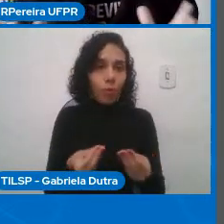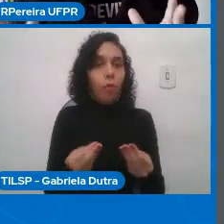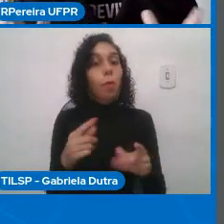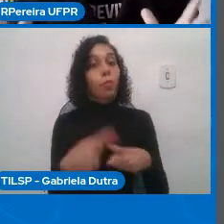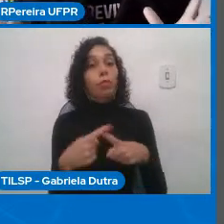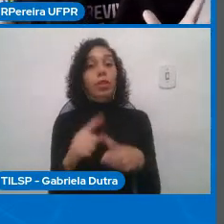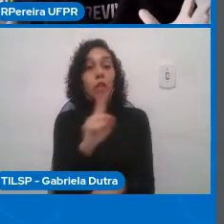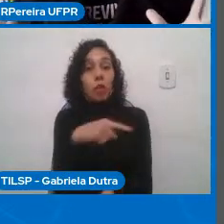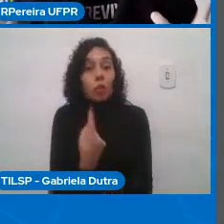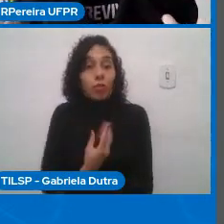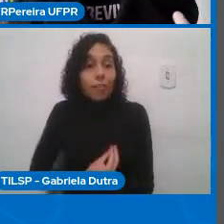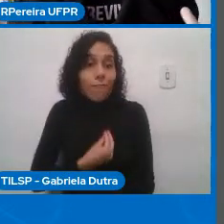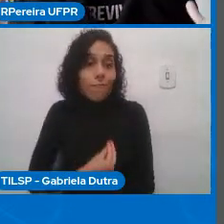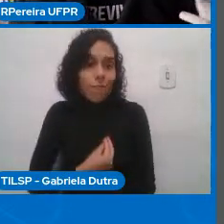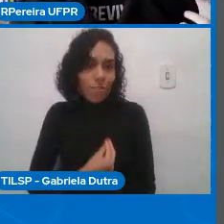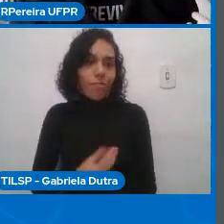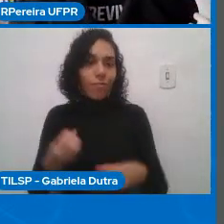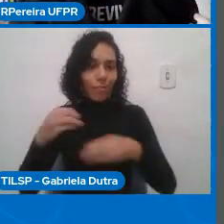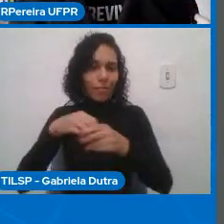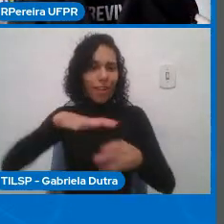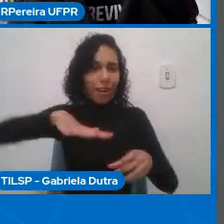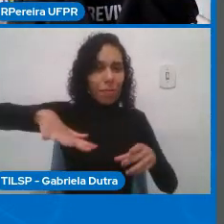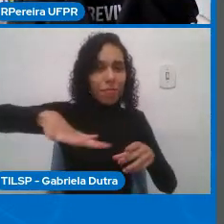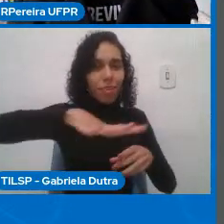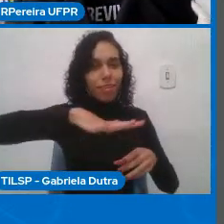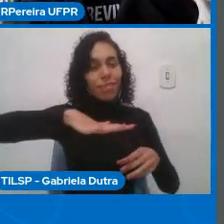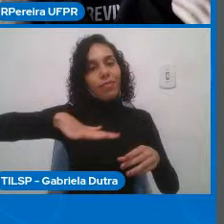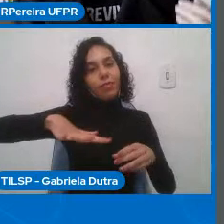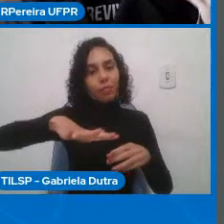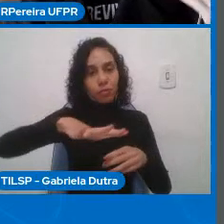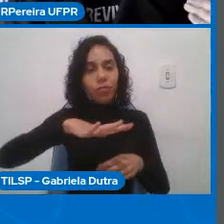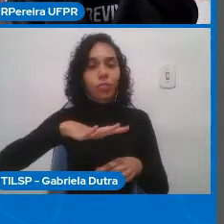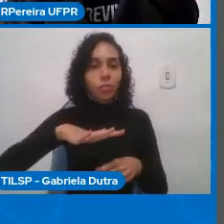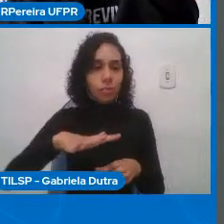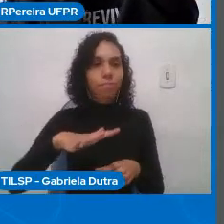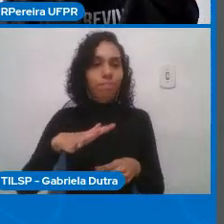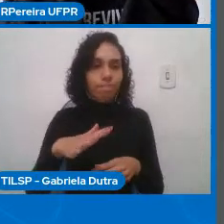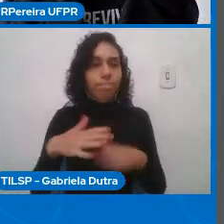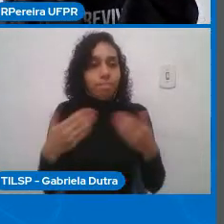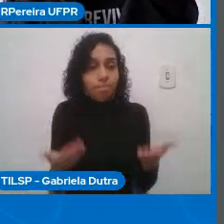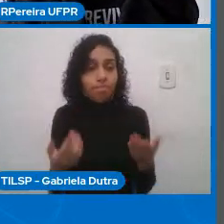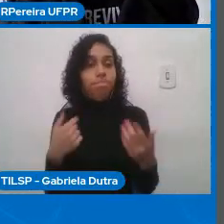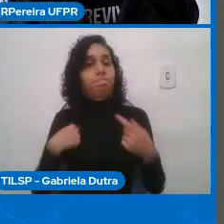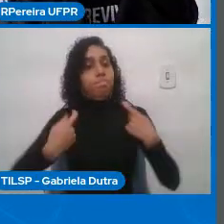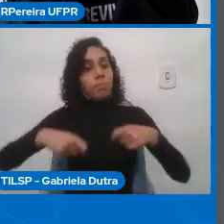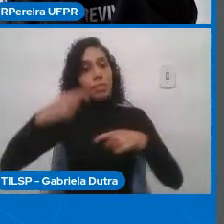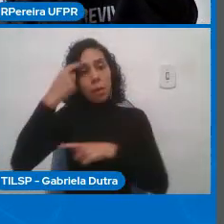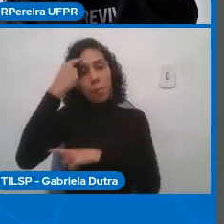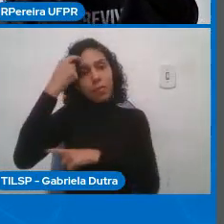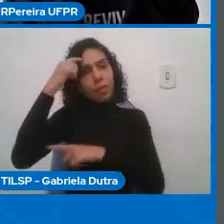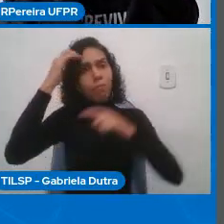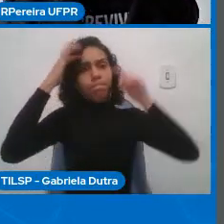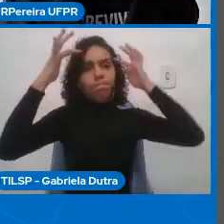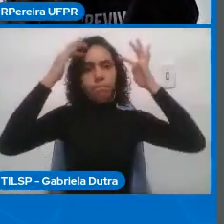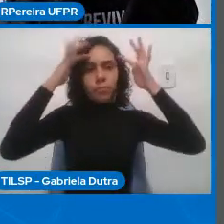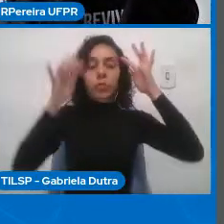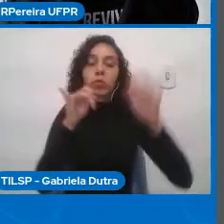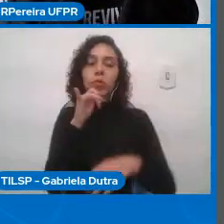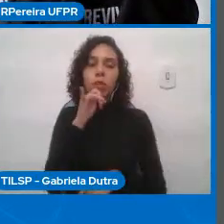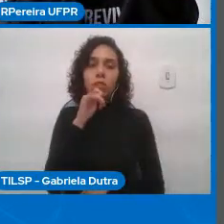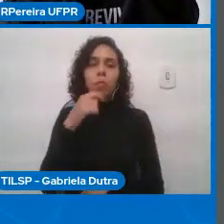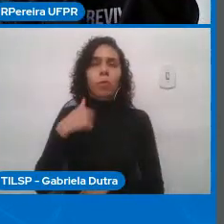Essa noção de uso como você tendo uma intenção de usar algo também já é muito